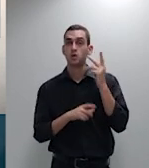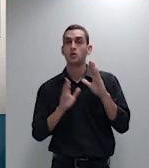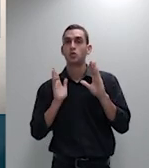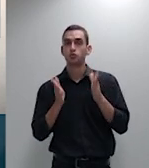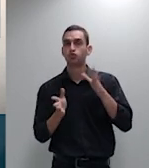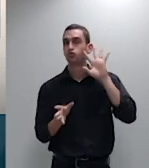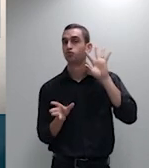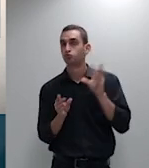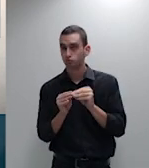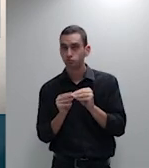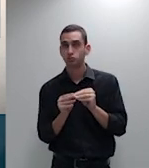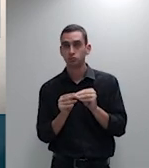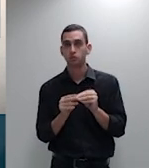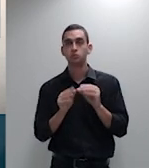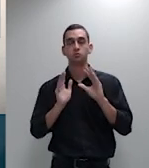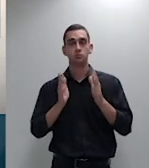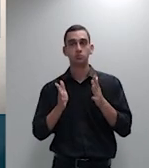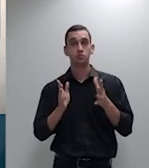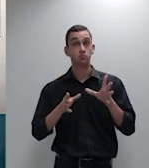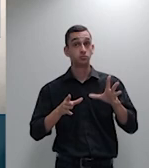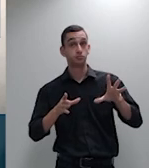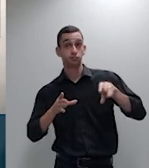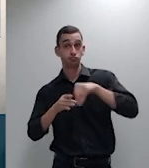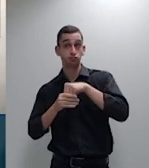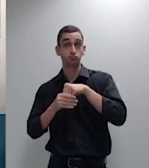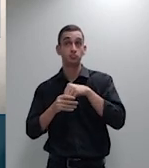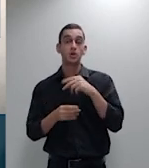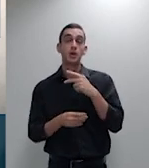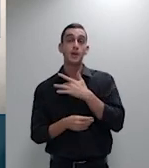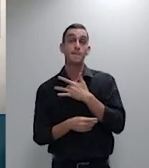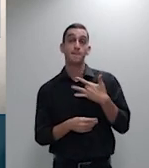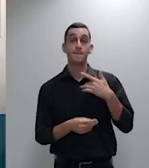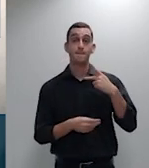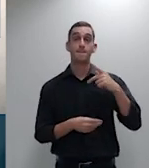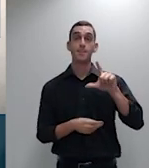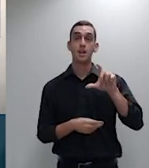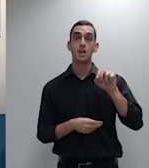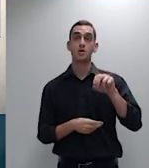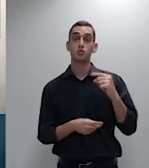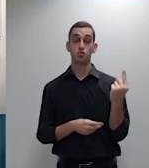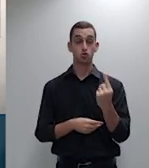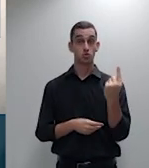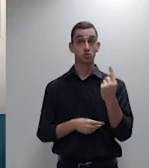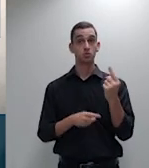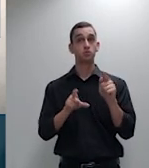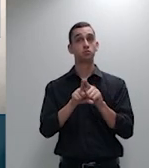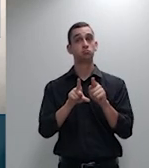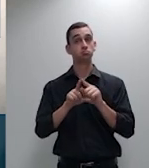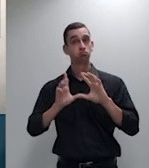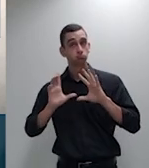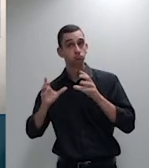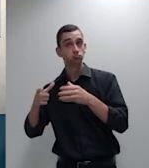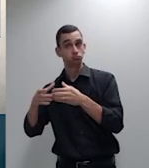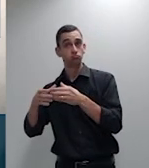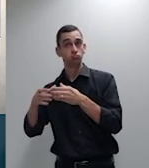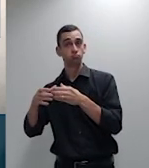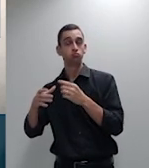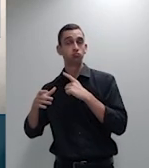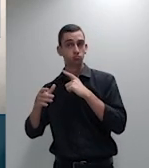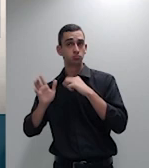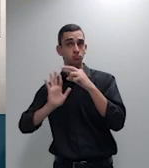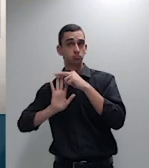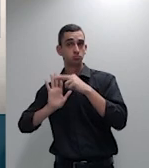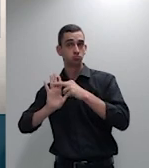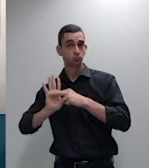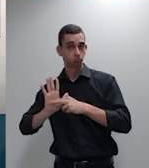incluir tanto planos individuais como planos coletivos na regra estabelecida pelo